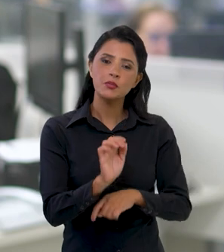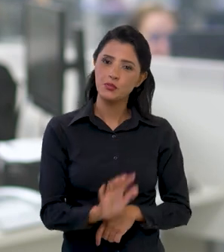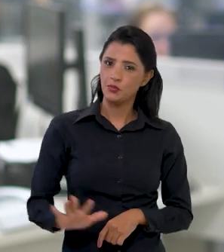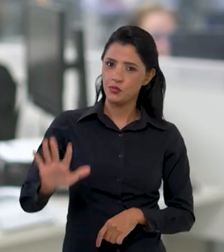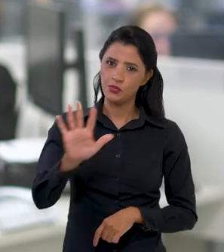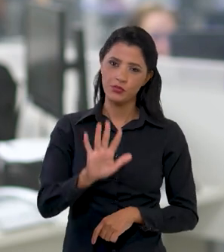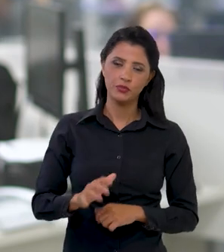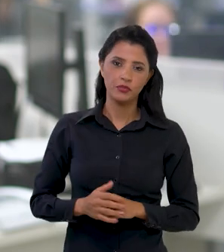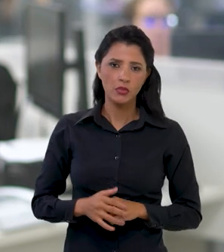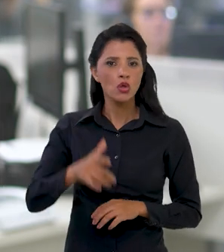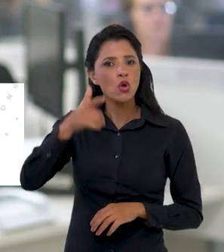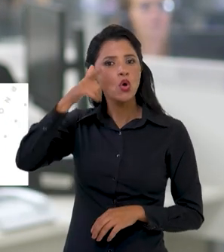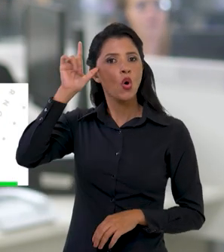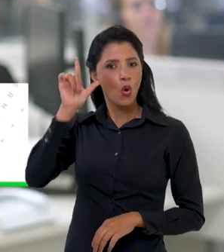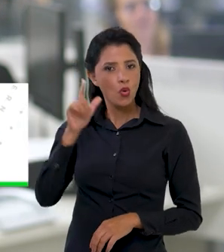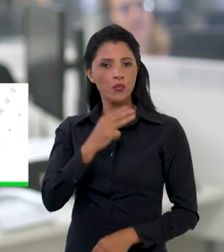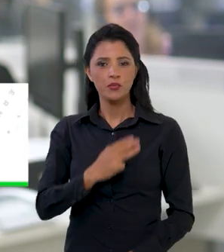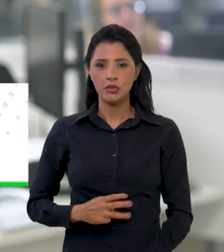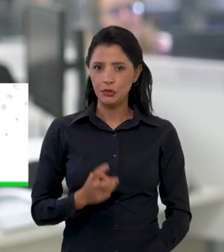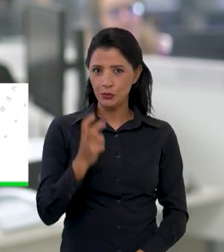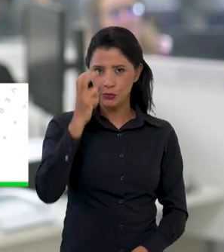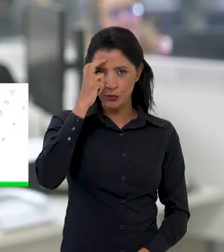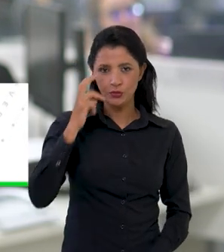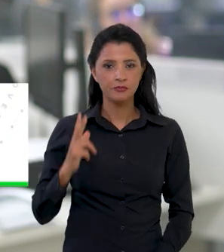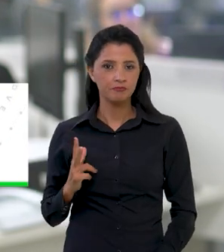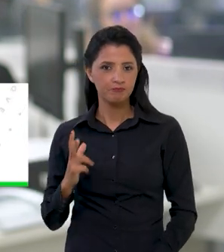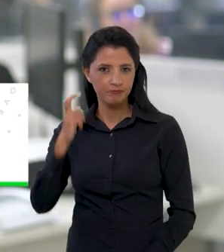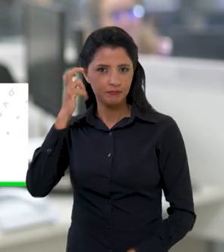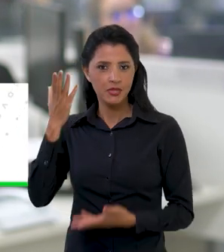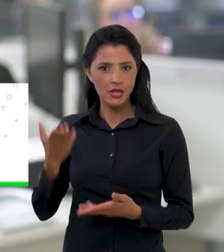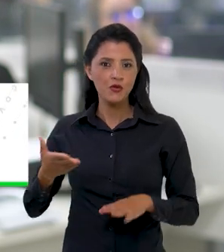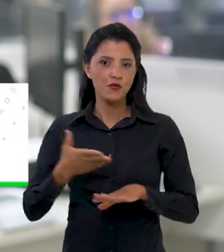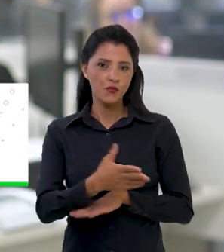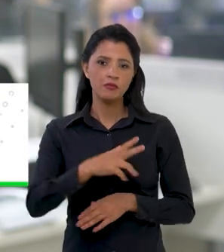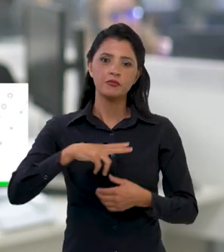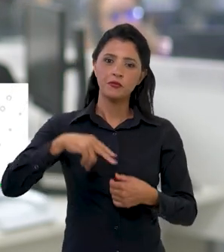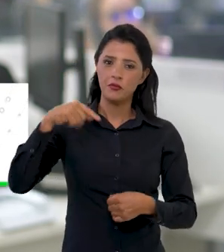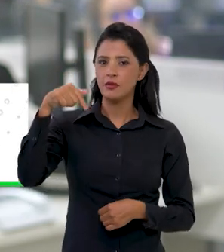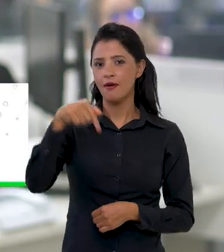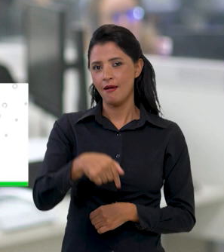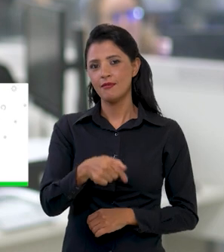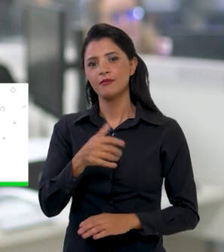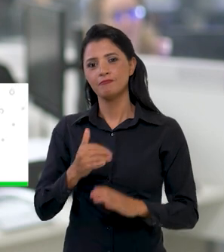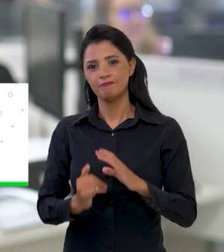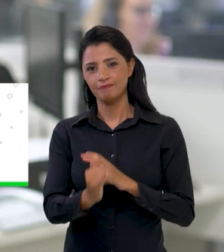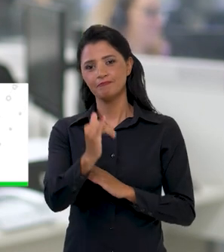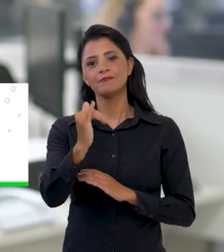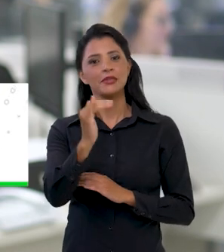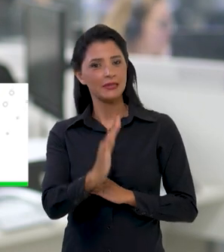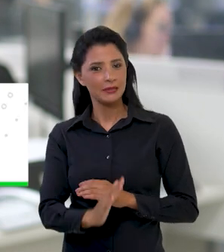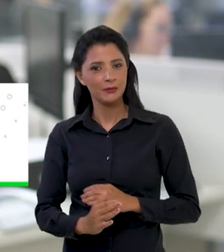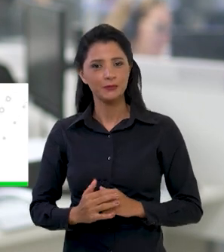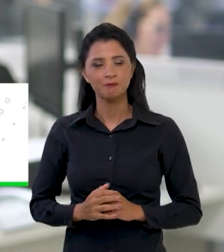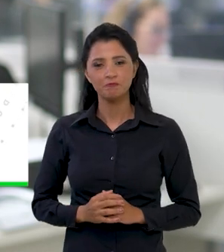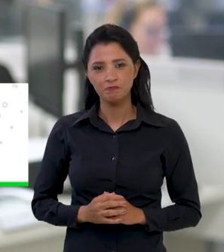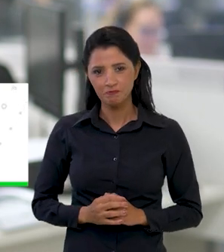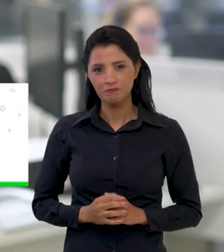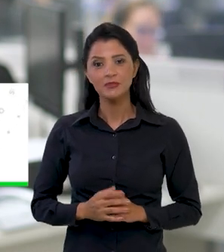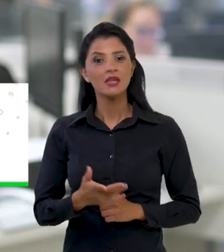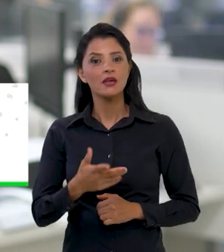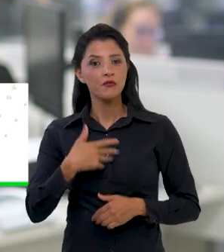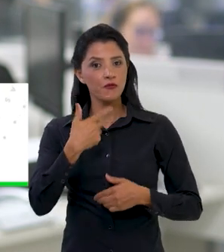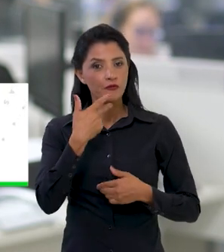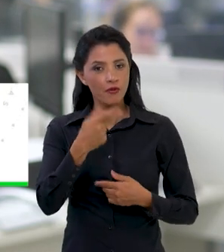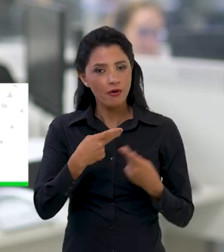Cinema Nacional. E ontem, a ministra da Cultura, Margarete Menezes, esteve na Voz do Brasil, aqui nos estúdios da empresa Brasil de